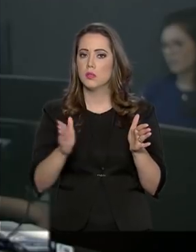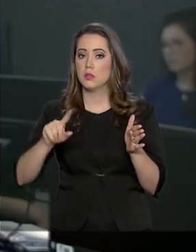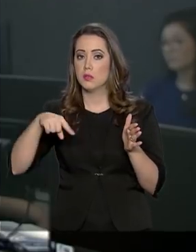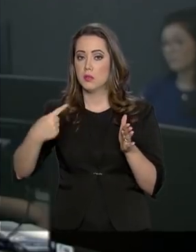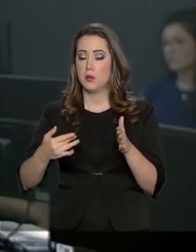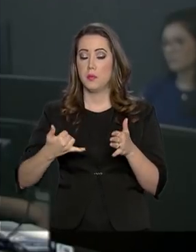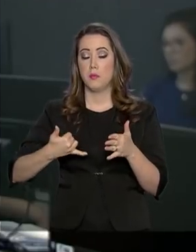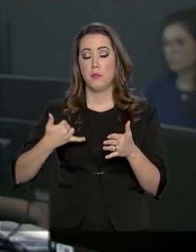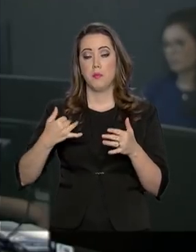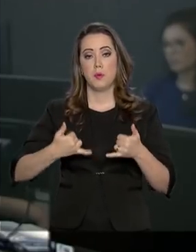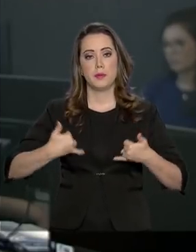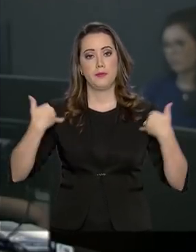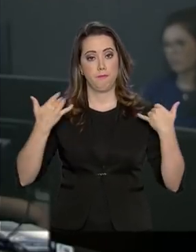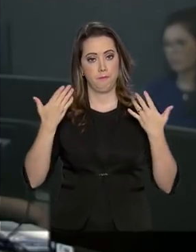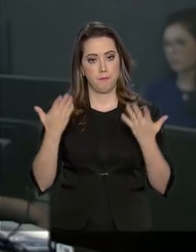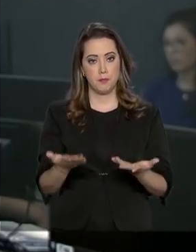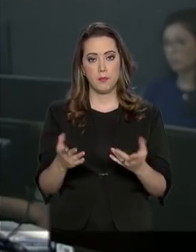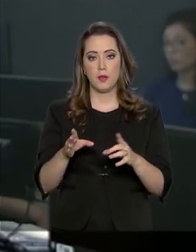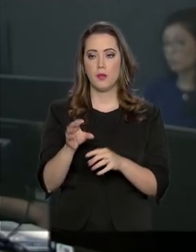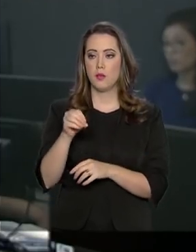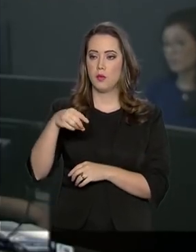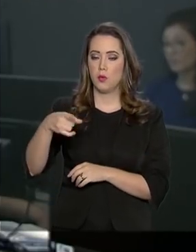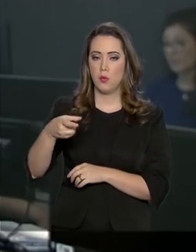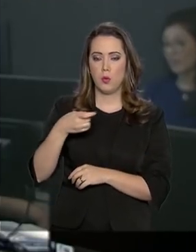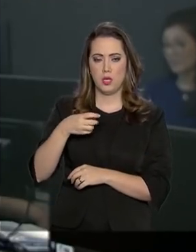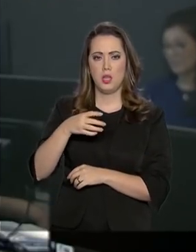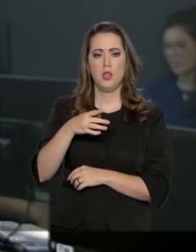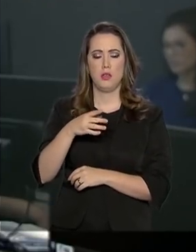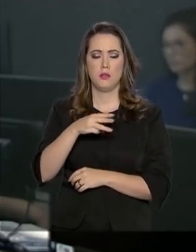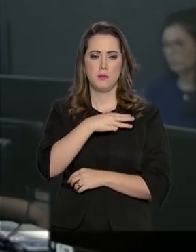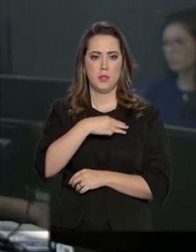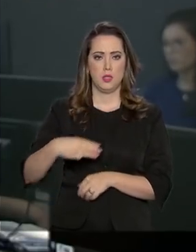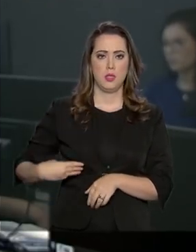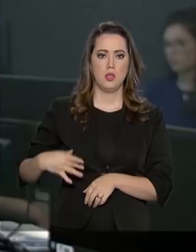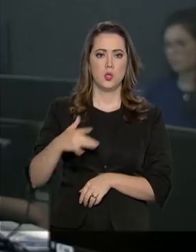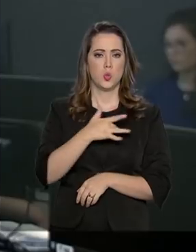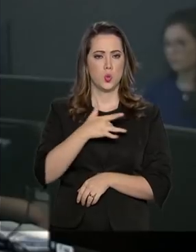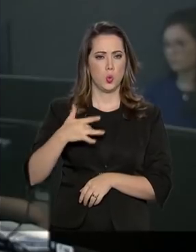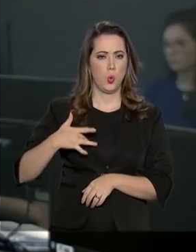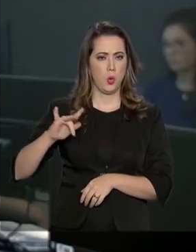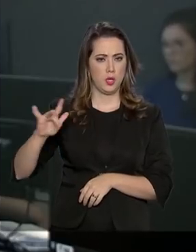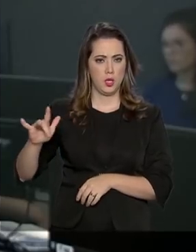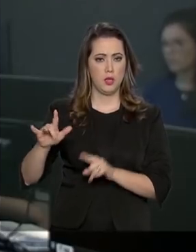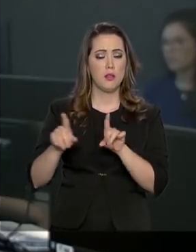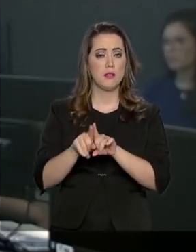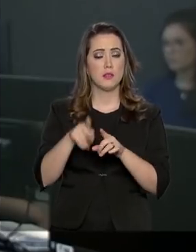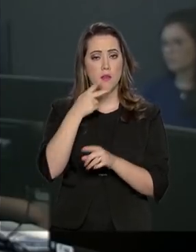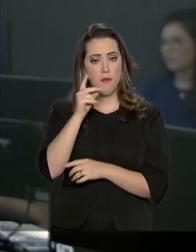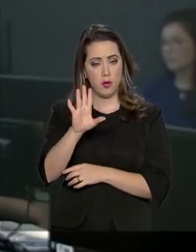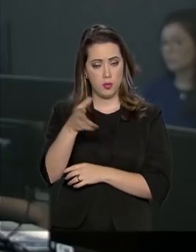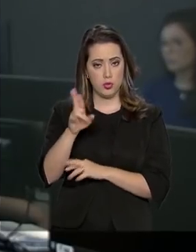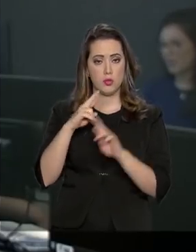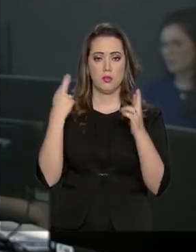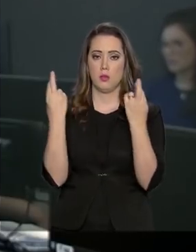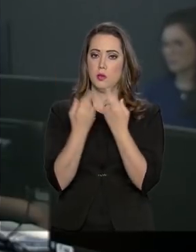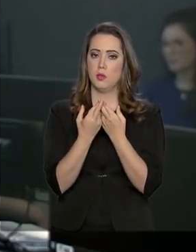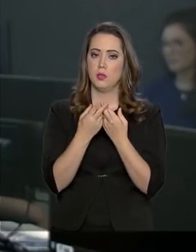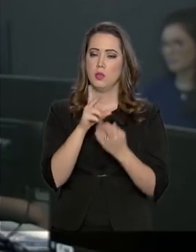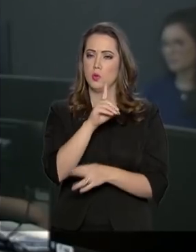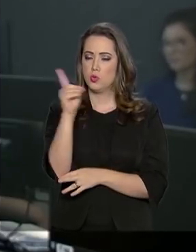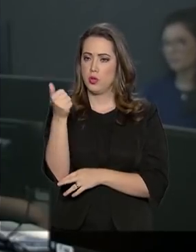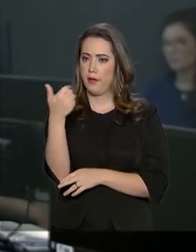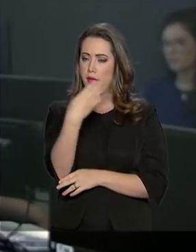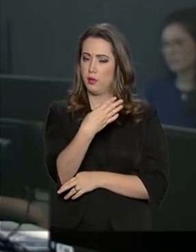-festa. Onyx Lorenzoni informou que já há uma reunião marcada para o próximo dia 14, quinta-feira da semana que vem,